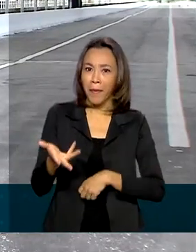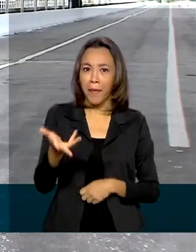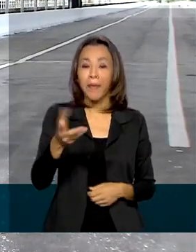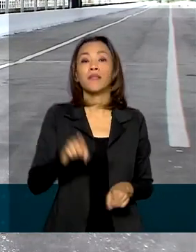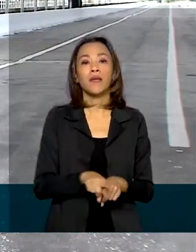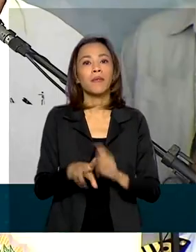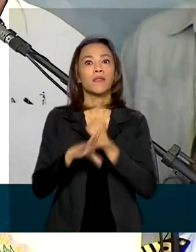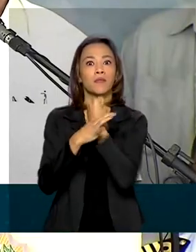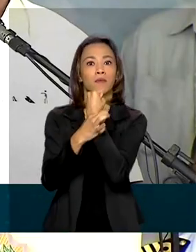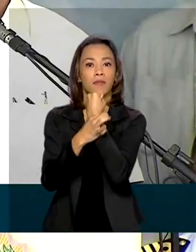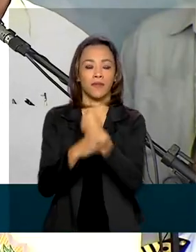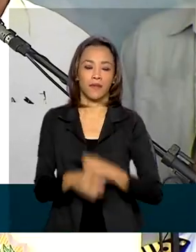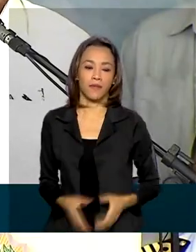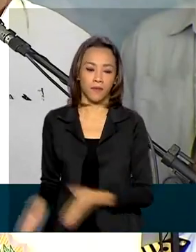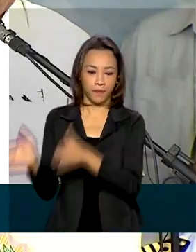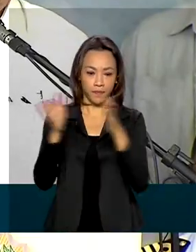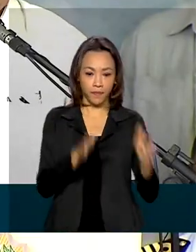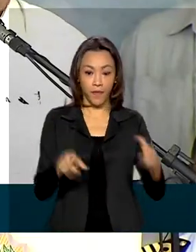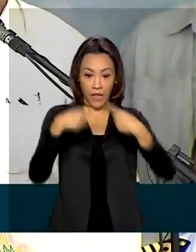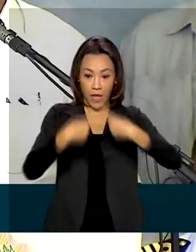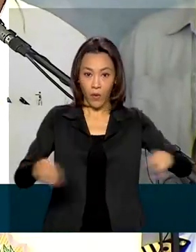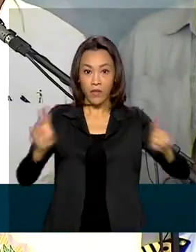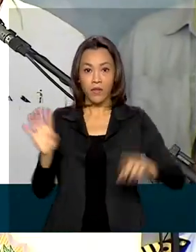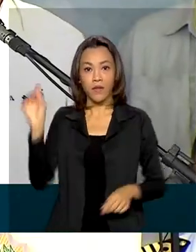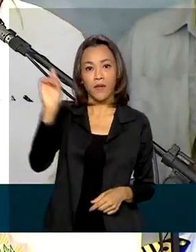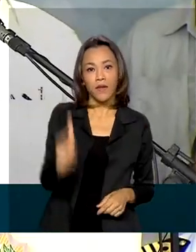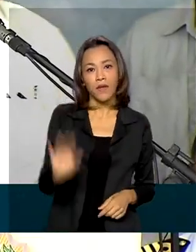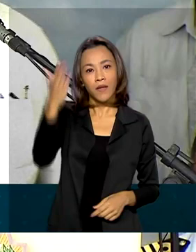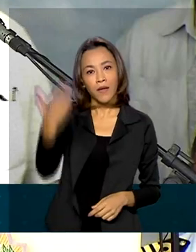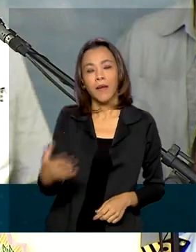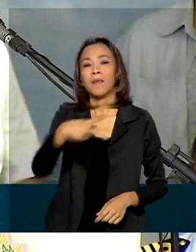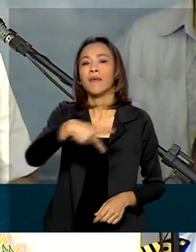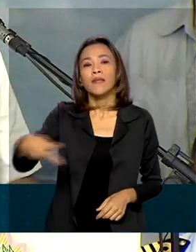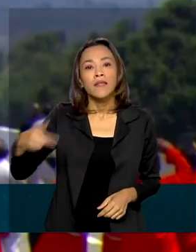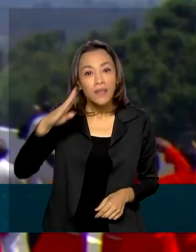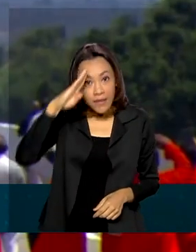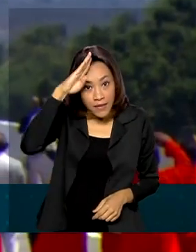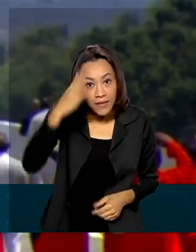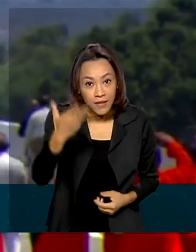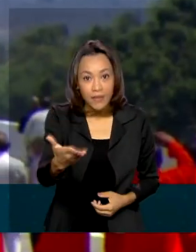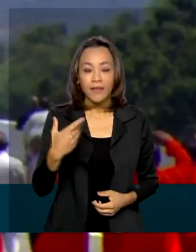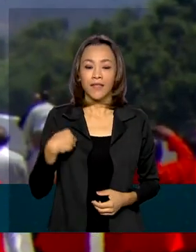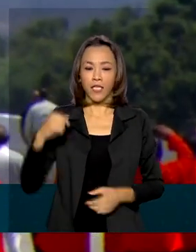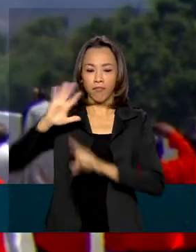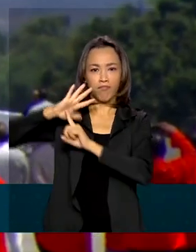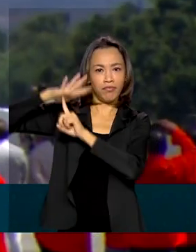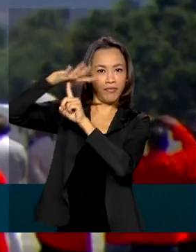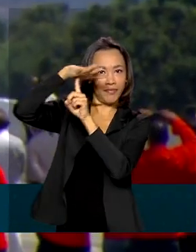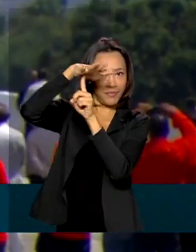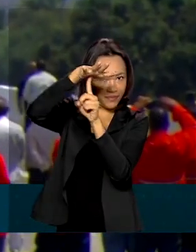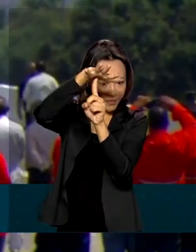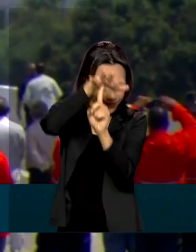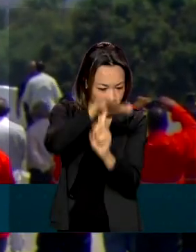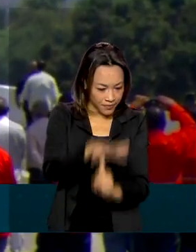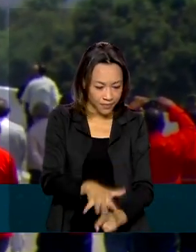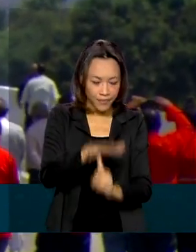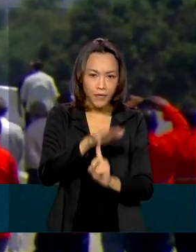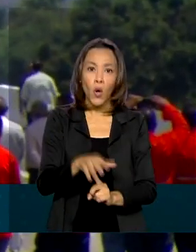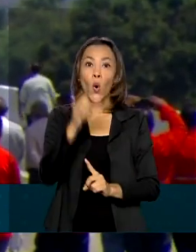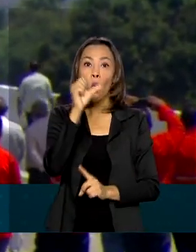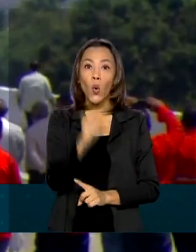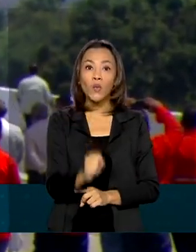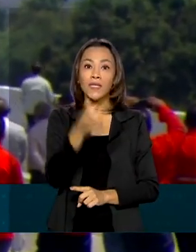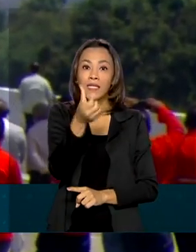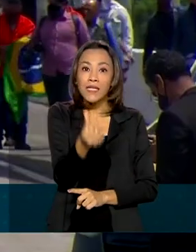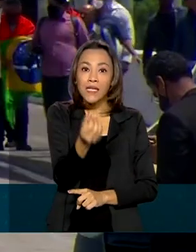ganhar na segurança. A inauguração contou com a presença do presidente Jair Bolsonaro, que desceu de helicóptero na ponte de 860